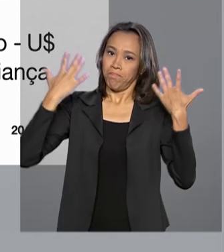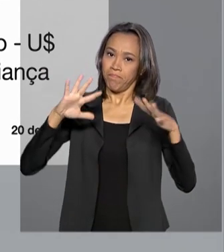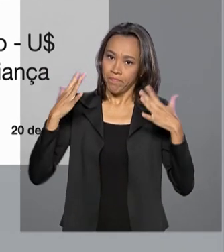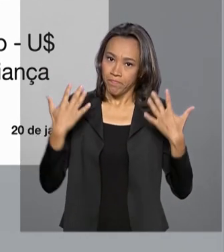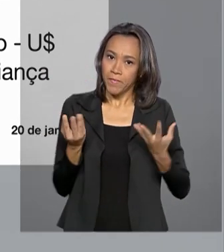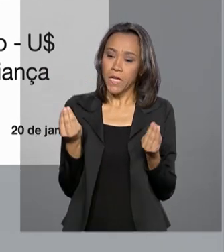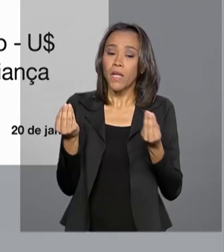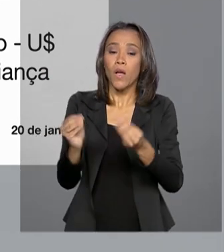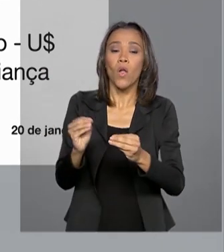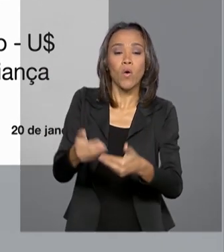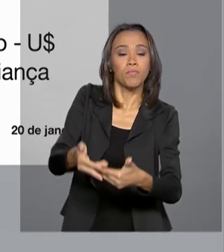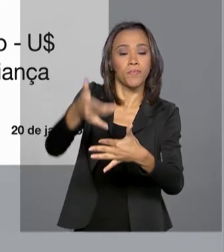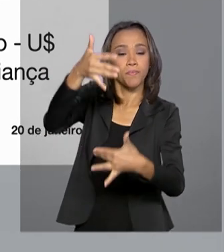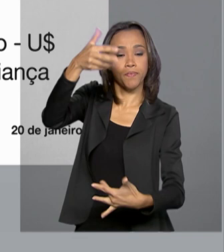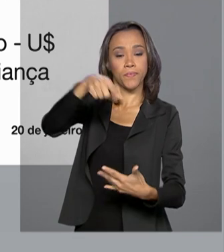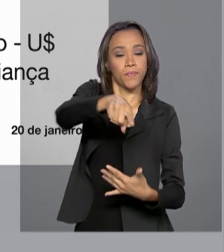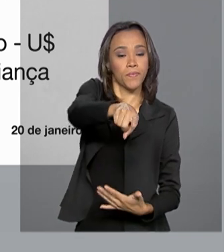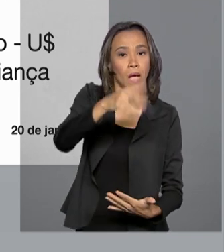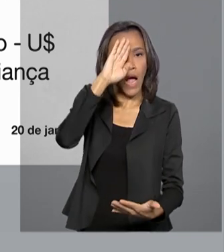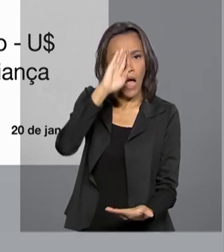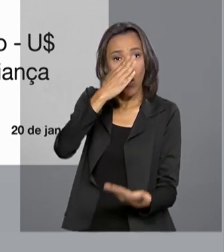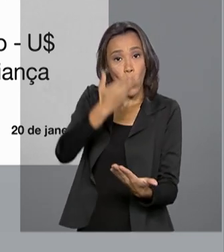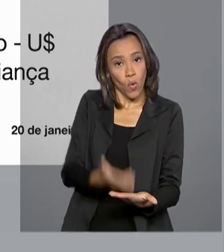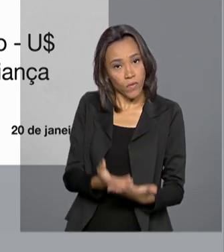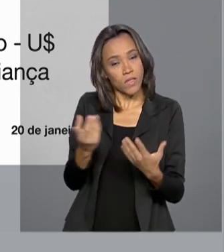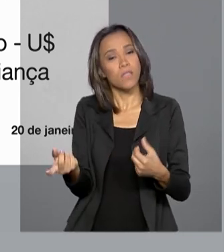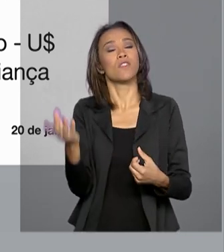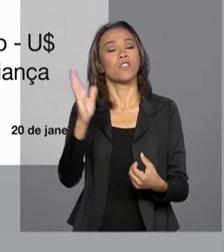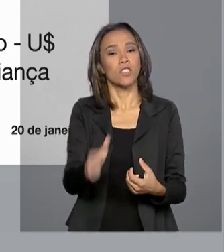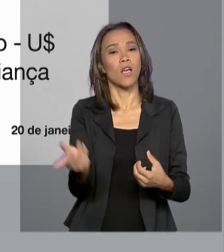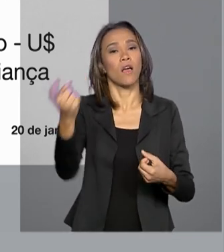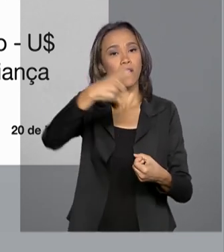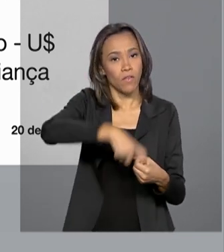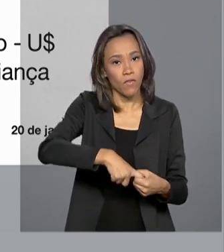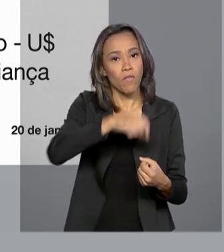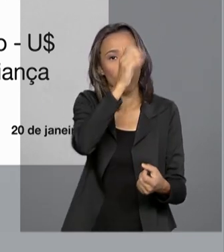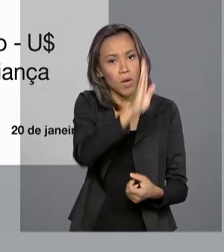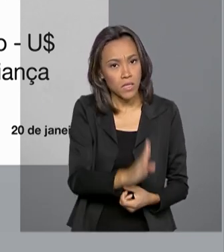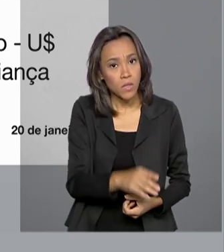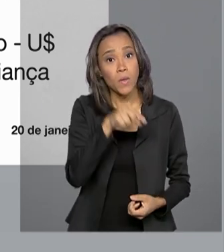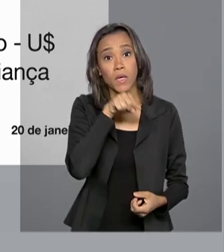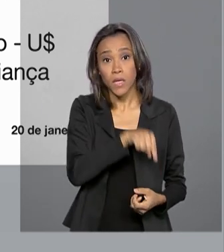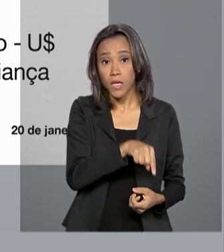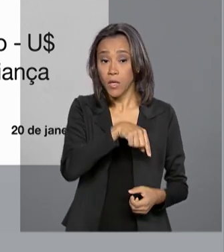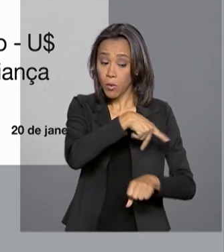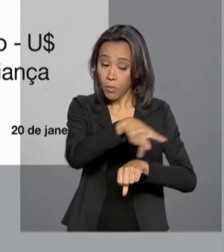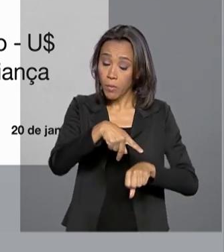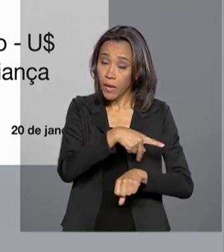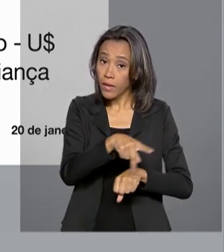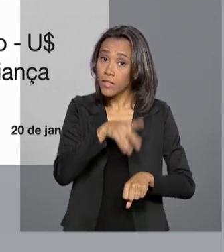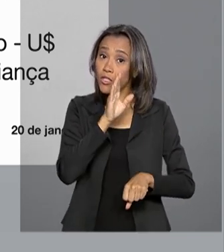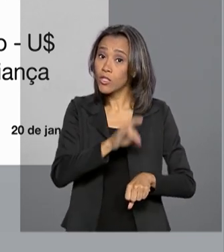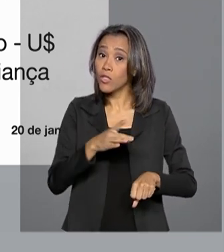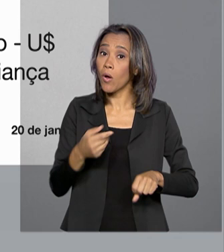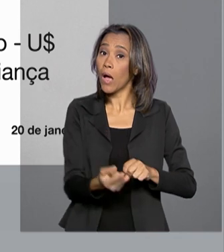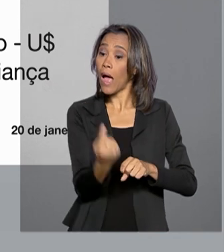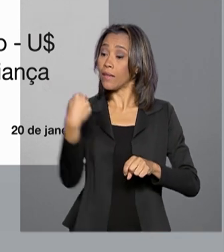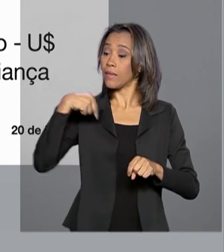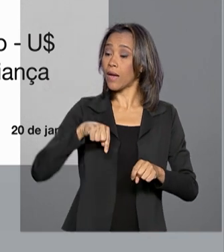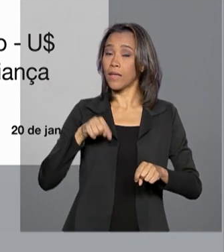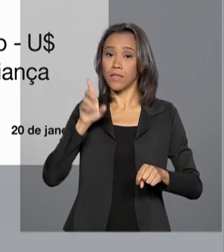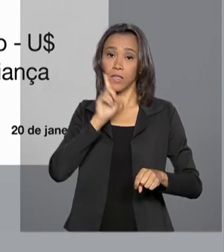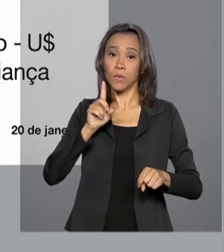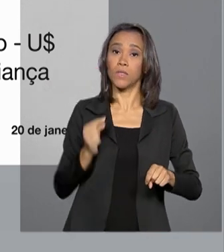ele disse que a confiança está de volta ao Brasil ao publicar que o país está atrás apenas dos Estados Unidos,